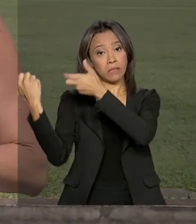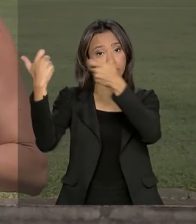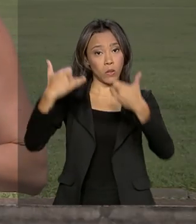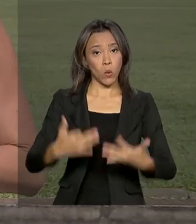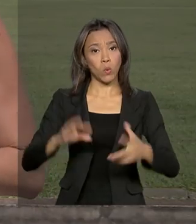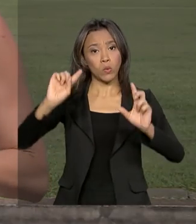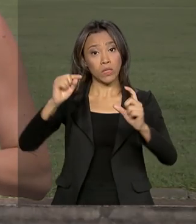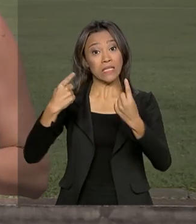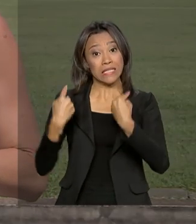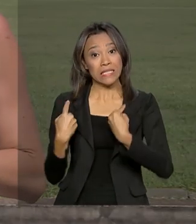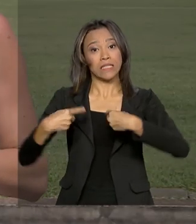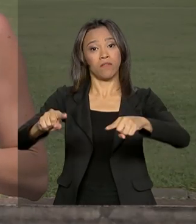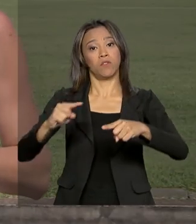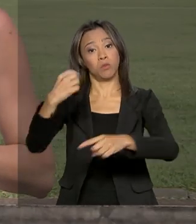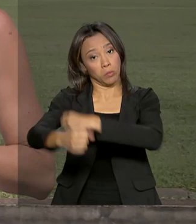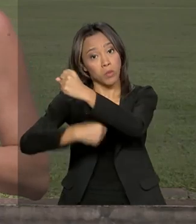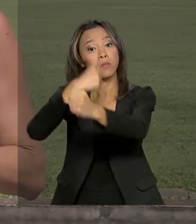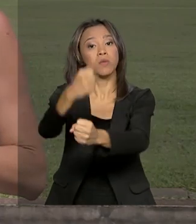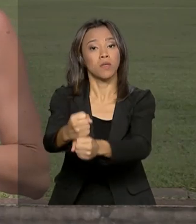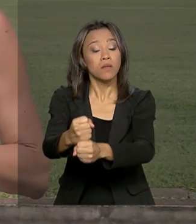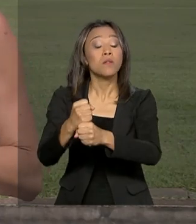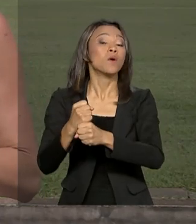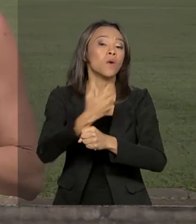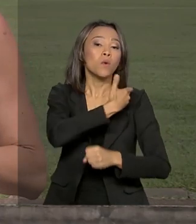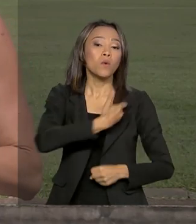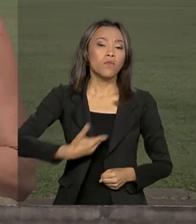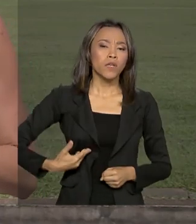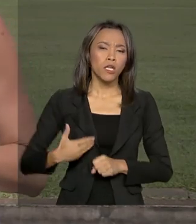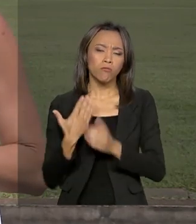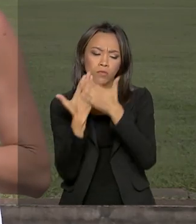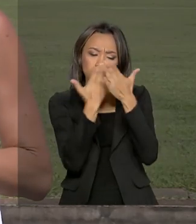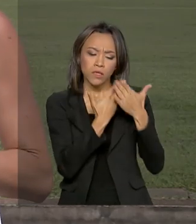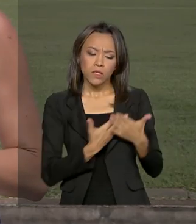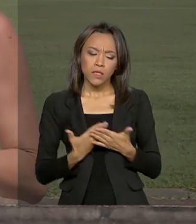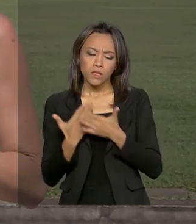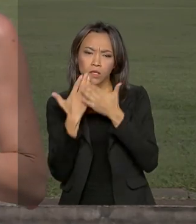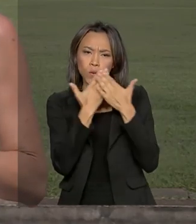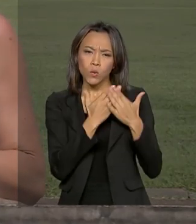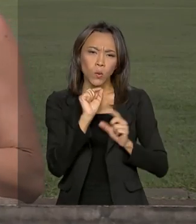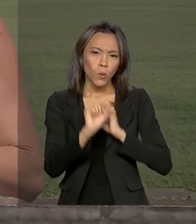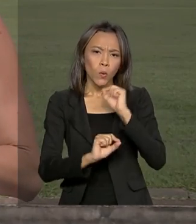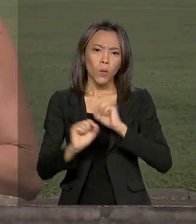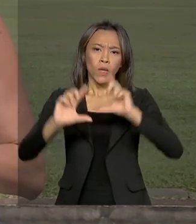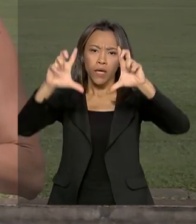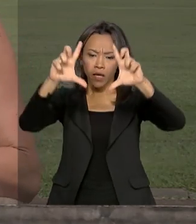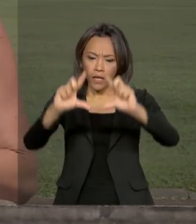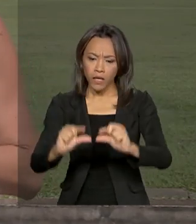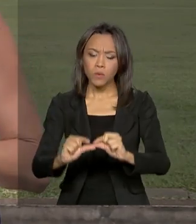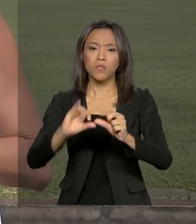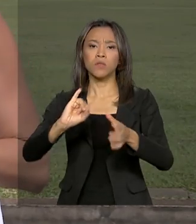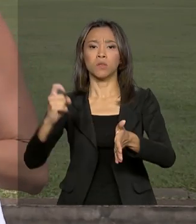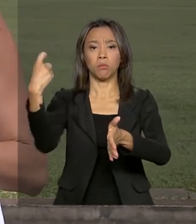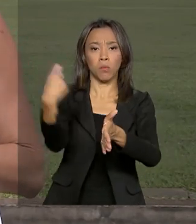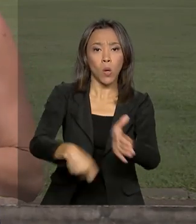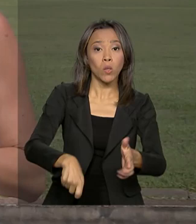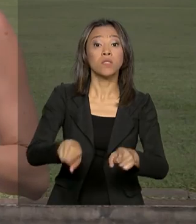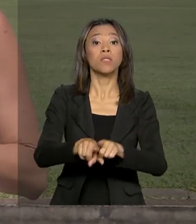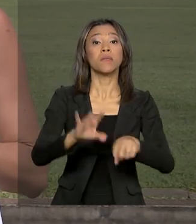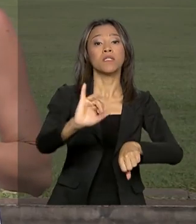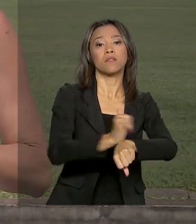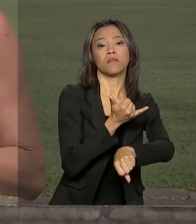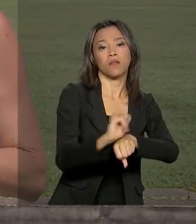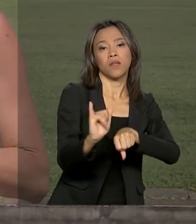desafios para o ano que vem. O governo estuda a simplificação do sistema de impostos e medidas para